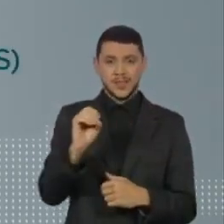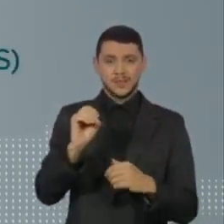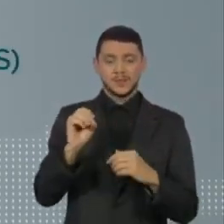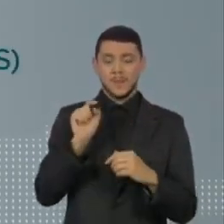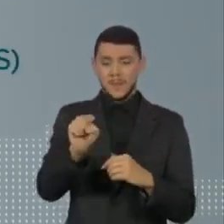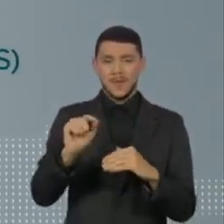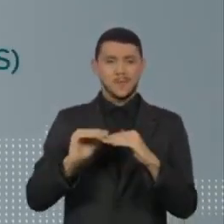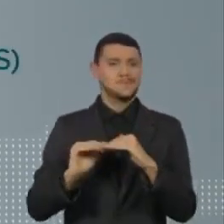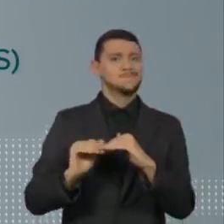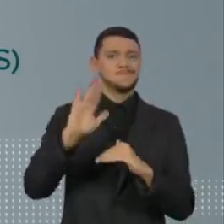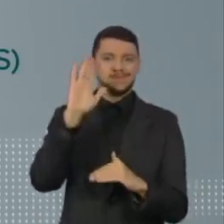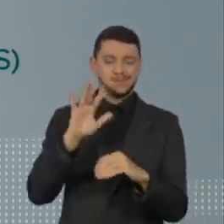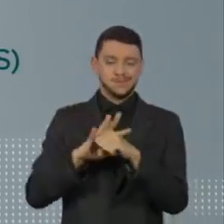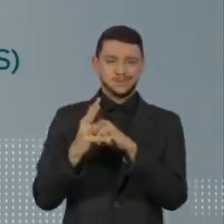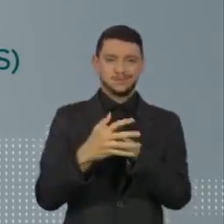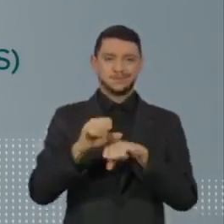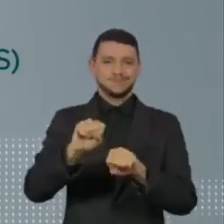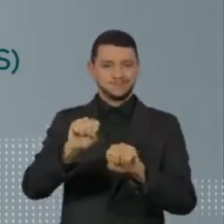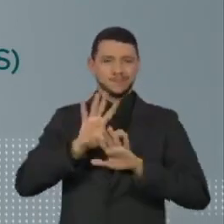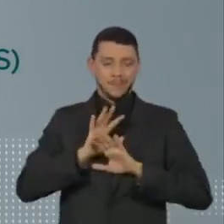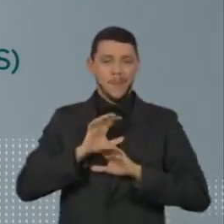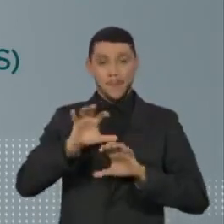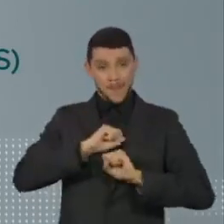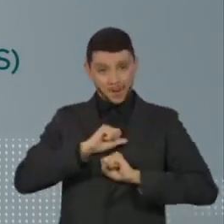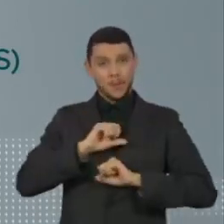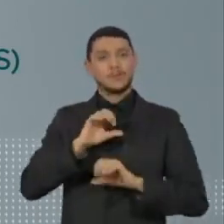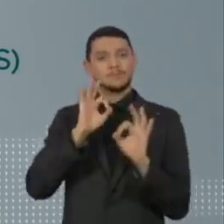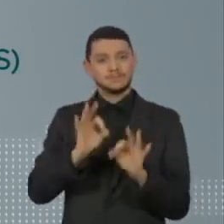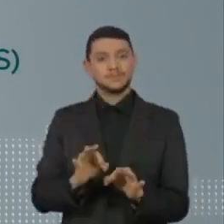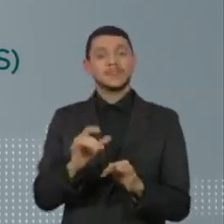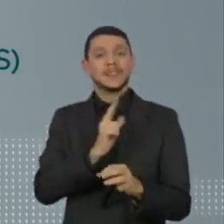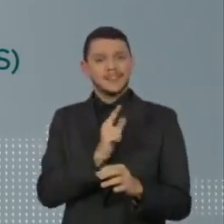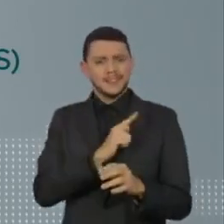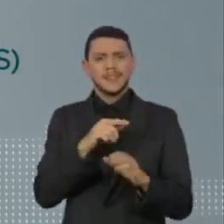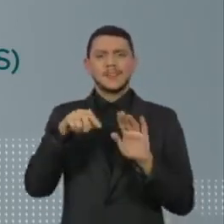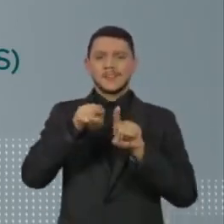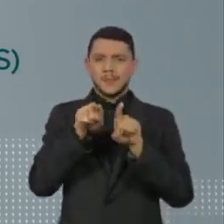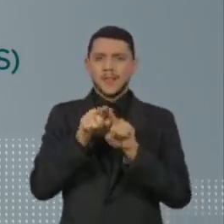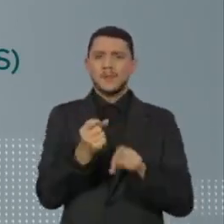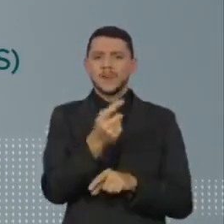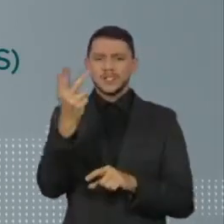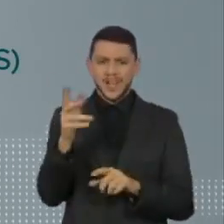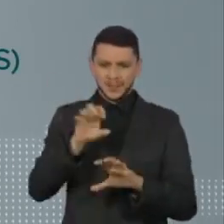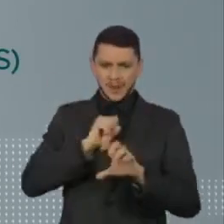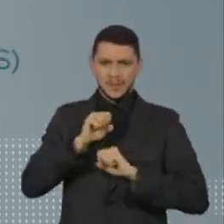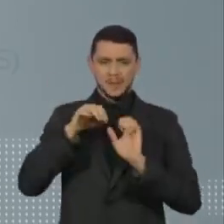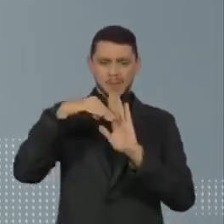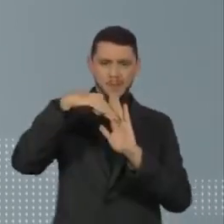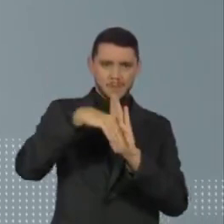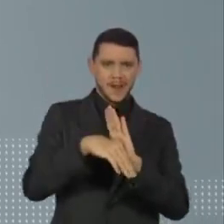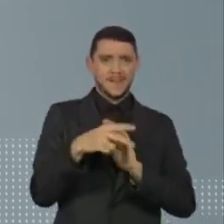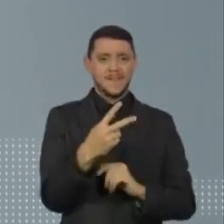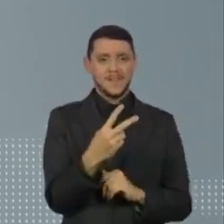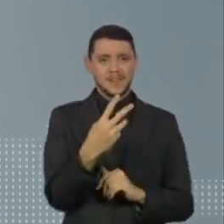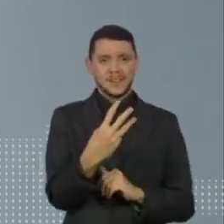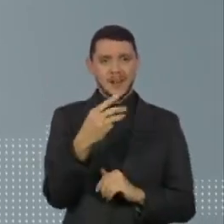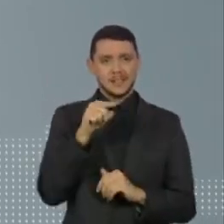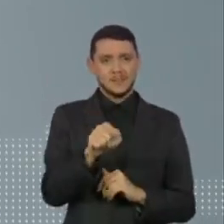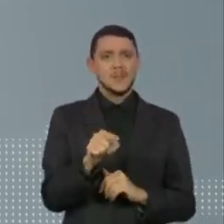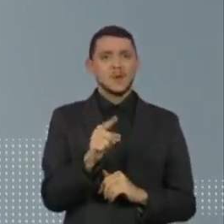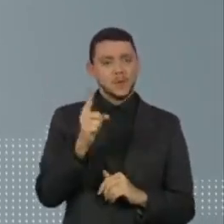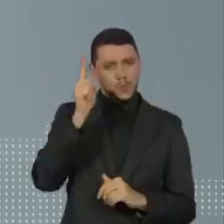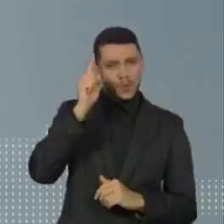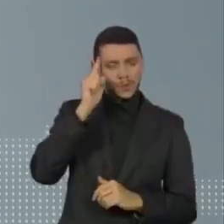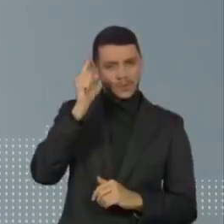-19 e teve nova queda na média de casos. Menos de 23 mil por dia. Já o número de